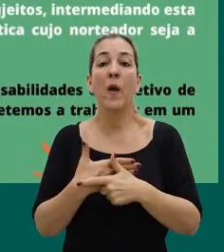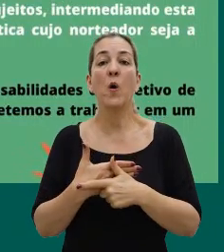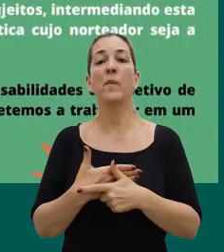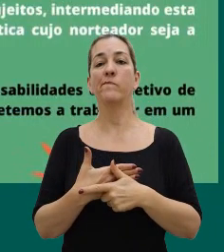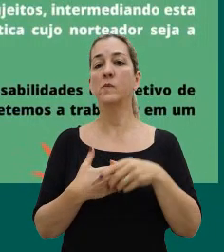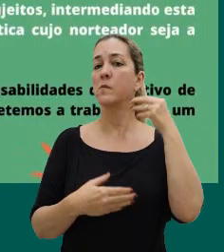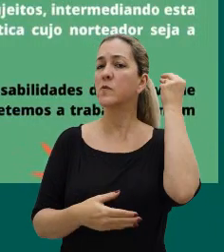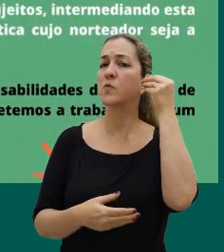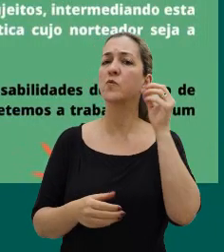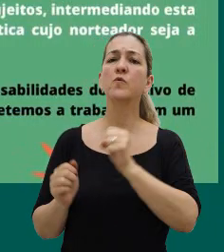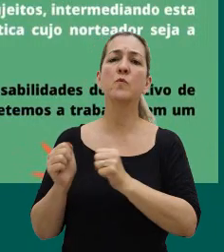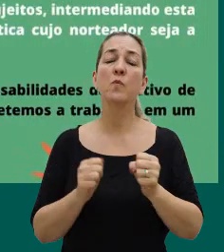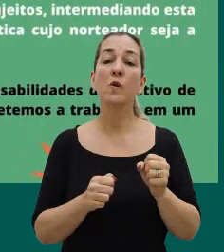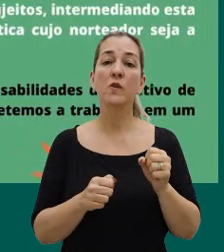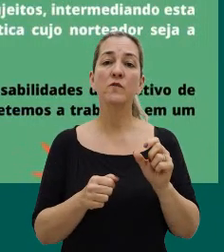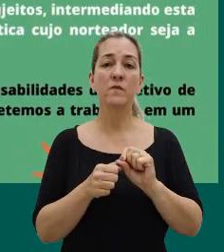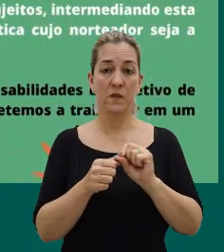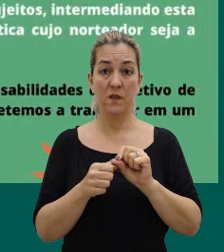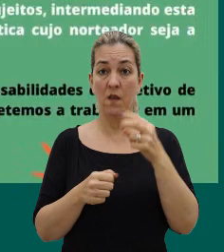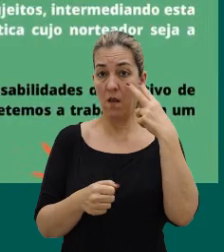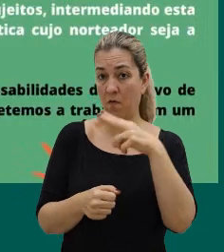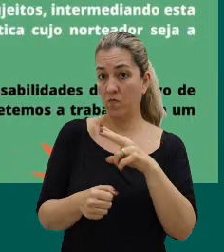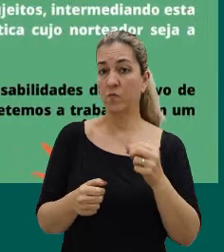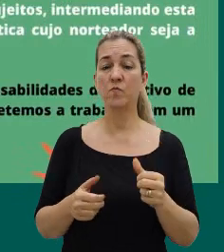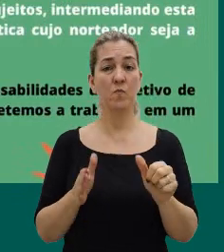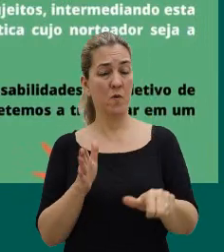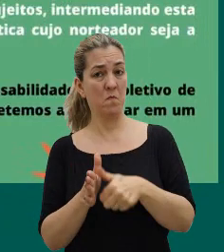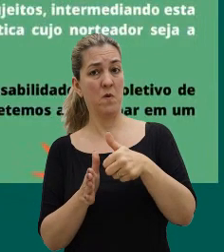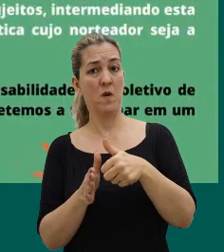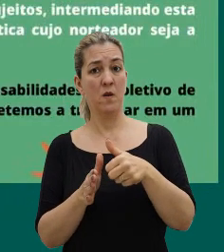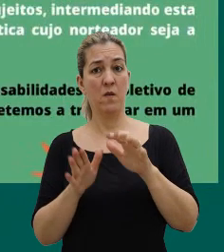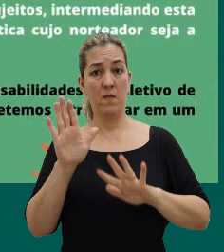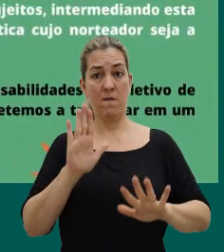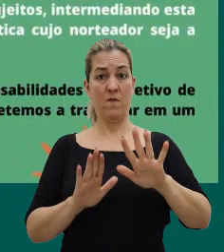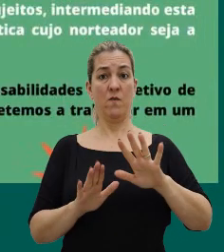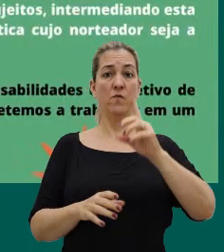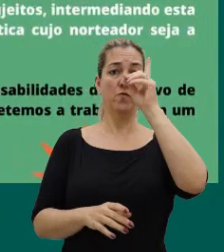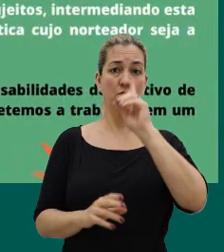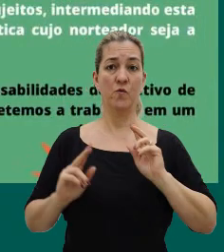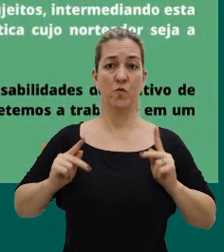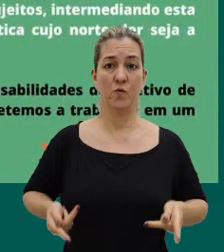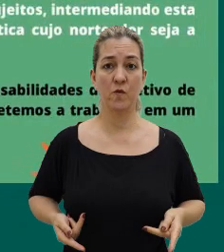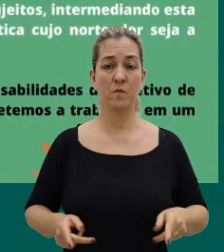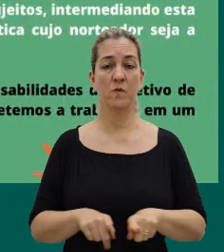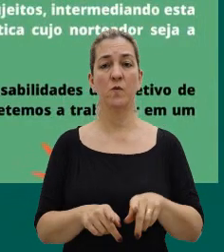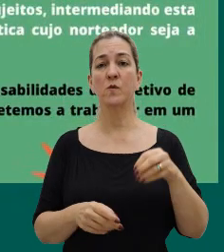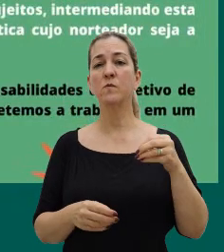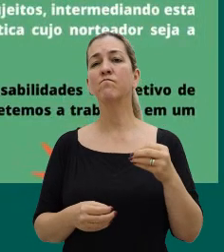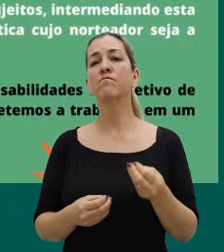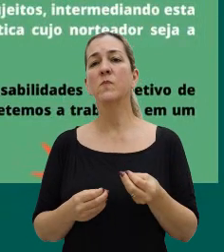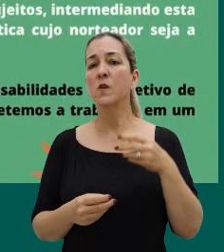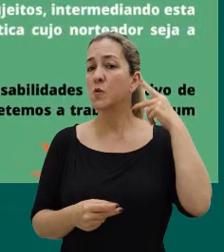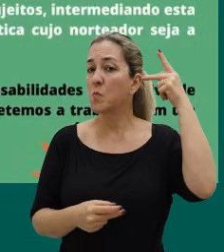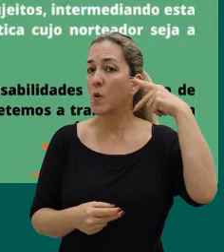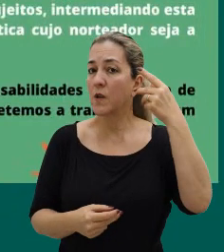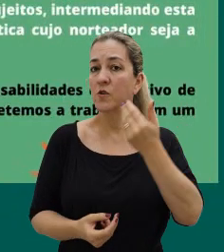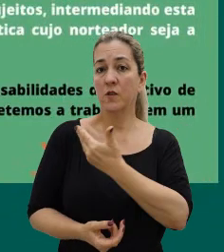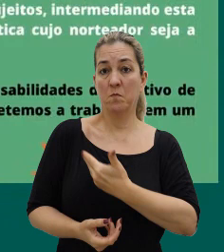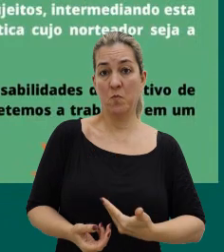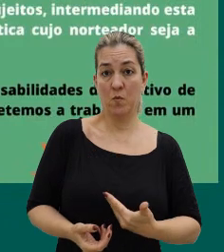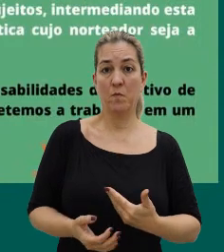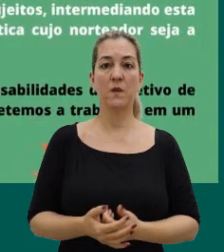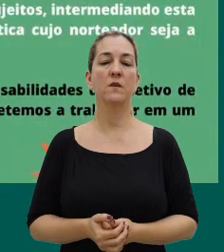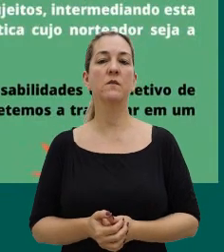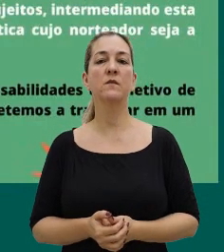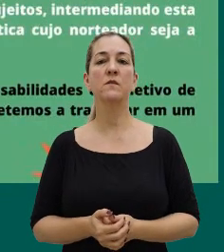fazer a respeito disso, né, acho que primeiramente defesa dos direitos humanos, né, defesa das políticas públicas, defesa do SUS,